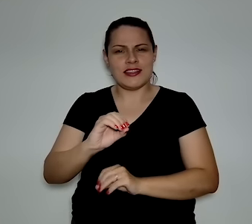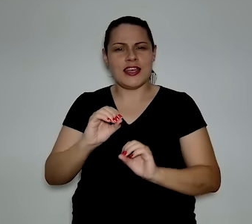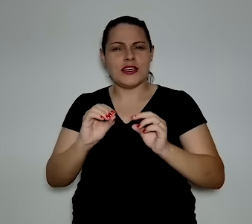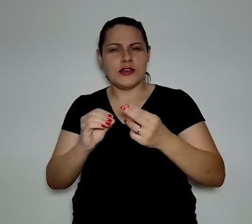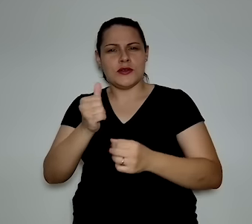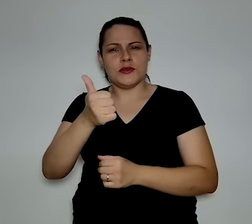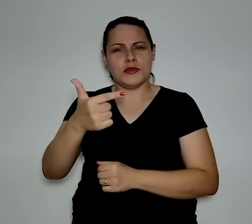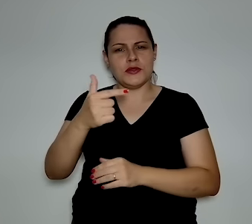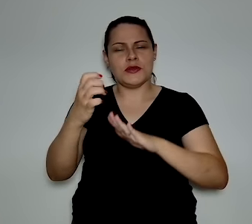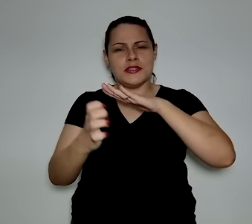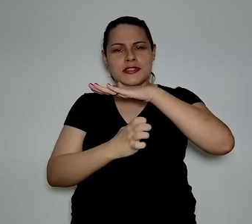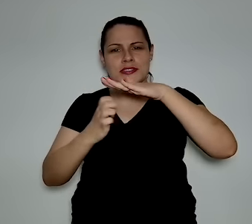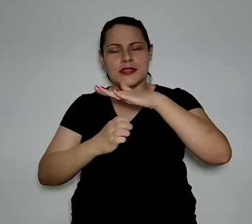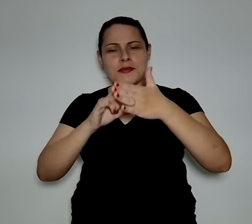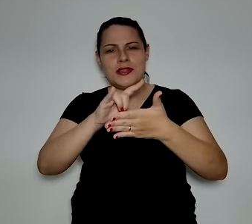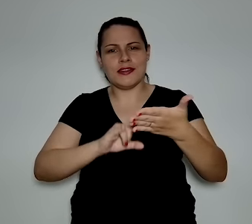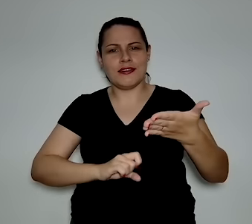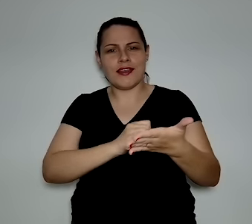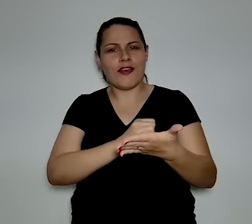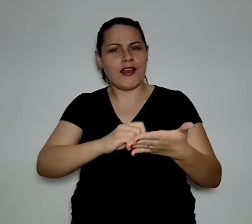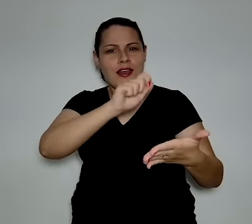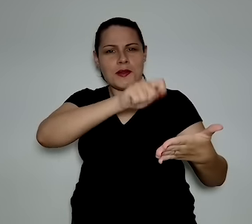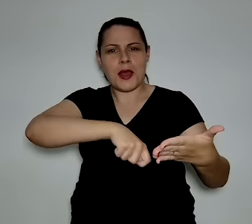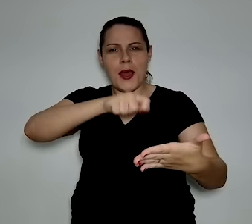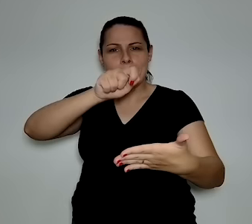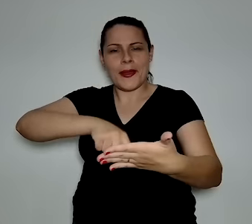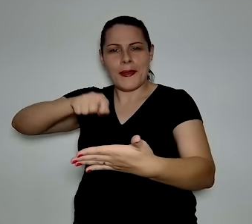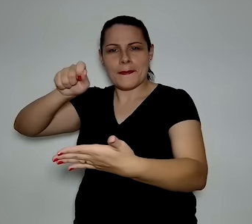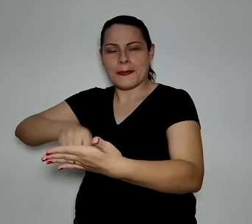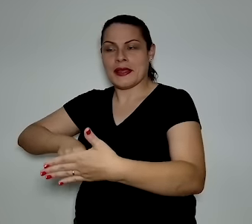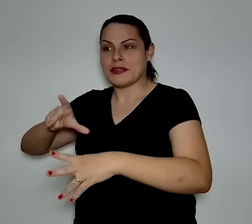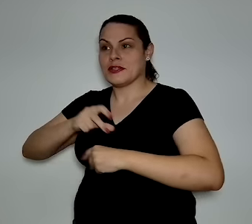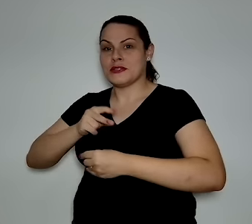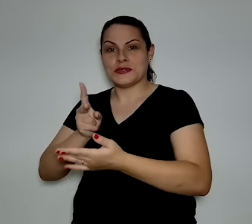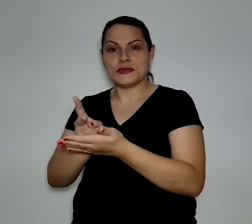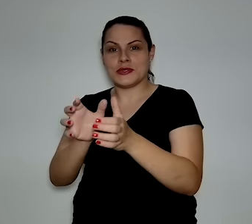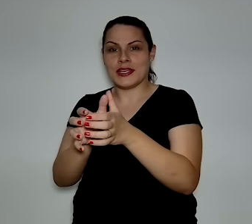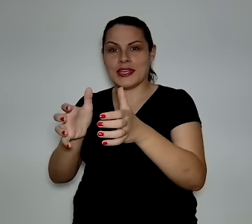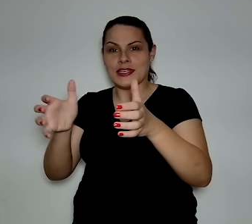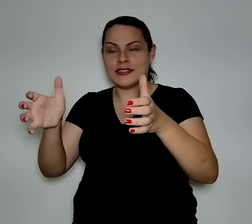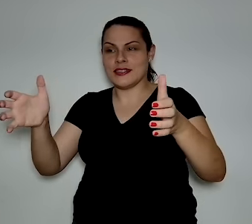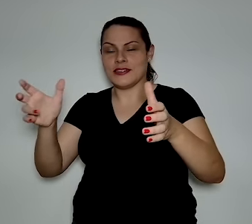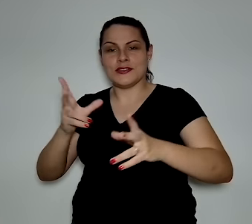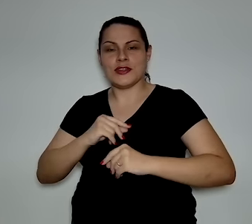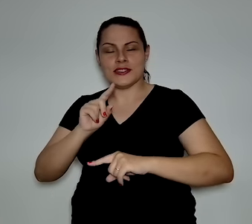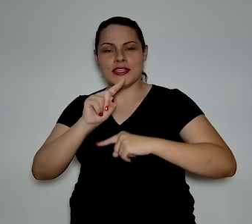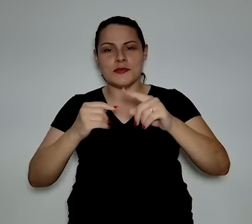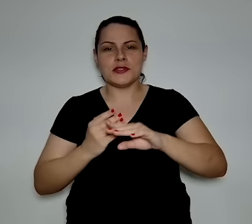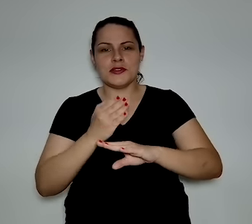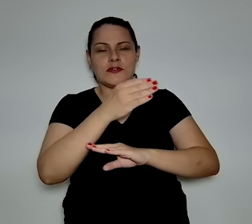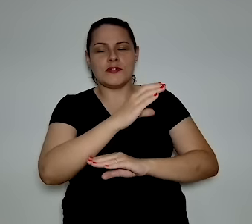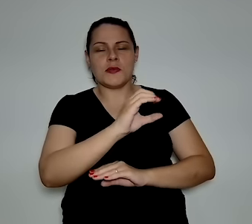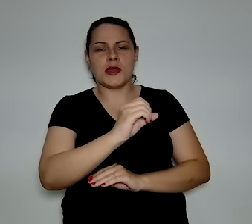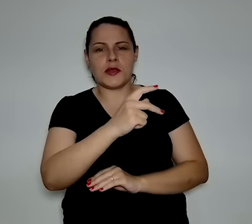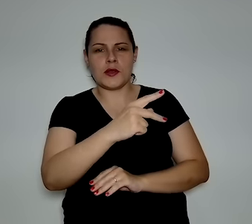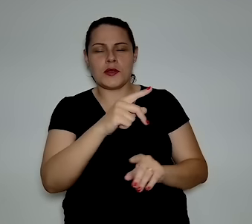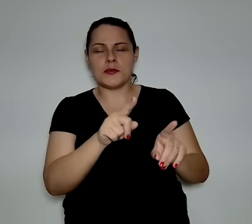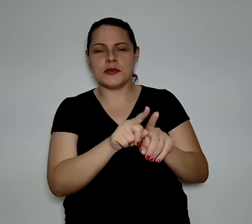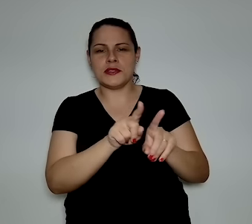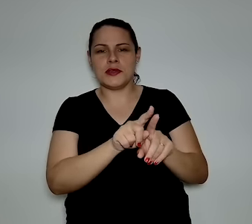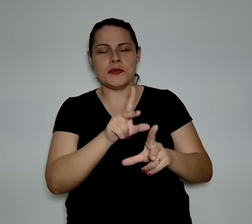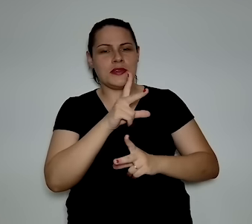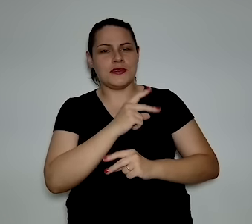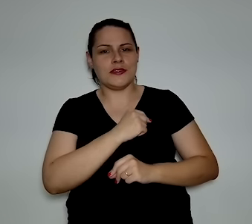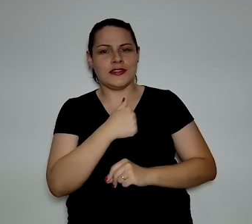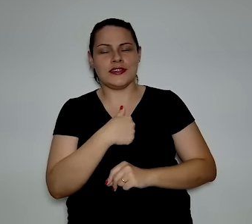10, 12 empresas já estavam tudo assinando o contrato e isso não parou de crescer. Aí eu fui para a COP e agora... Olha